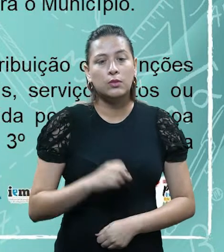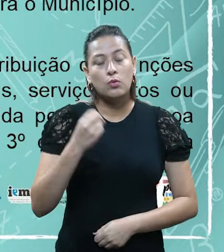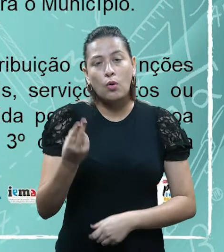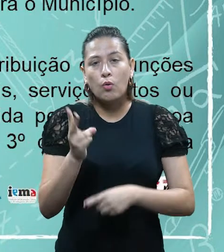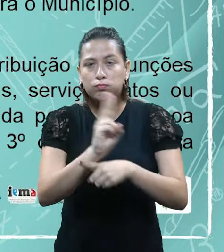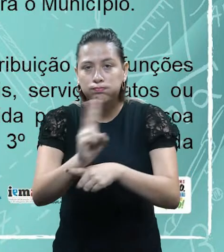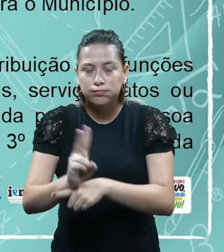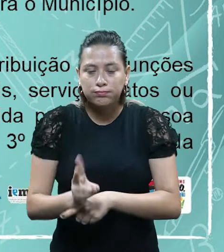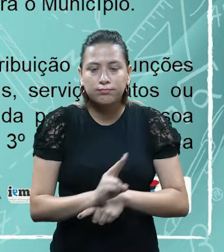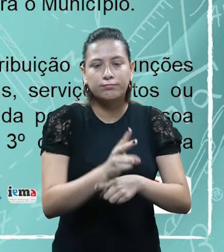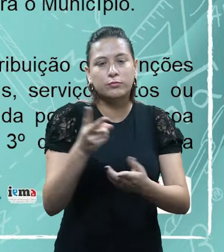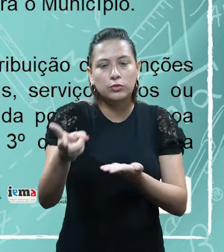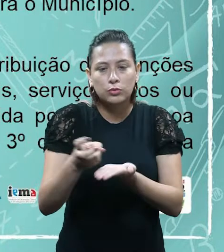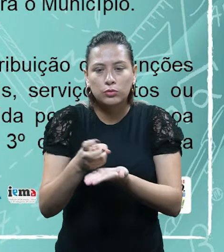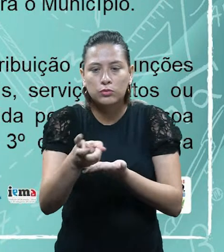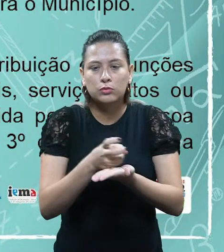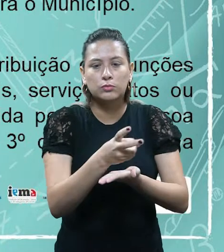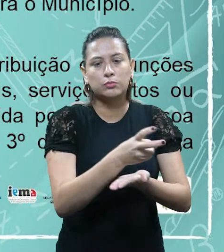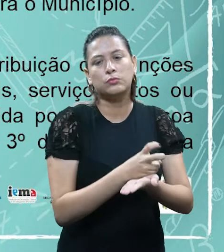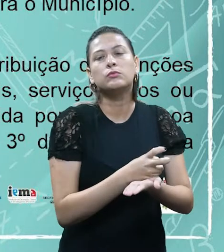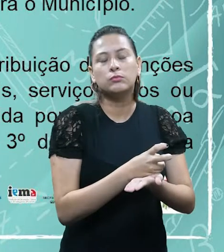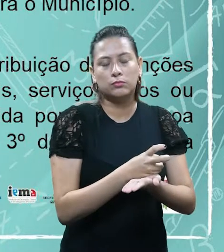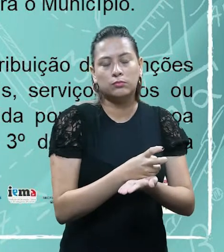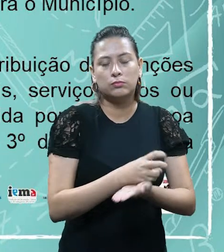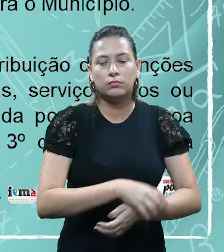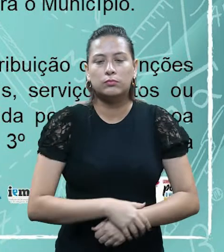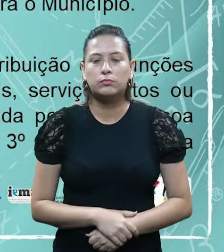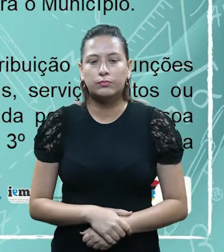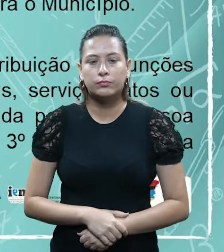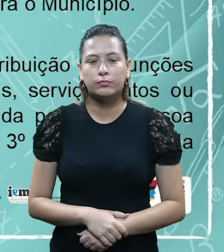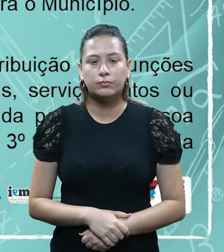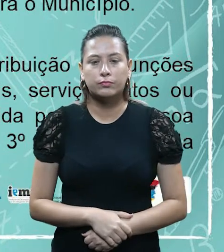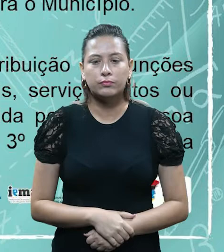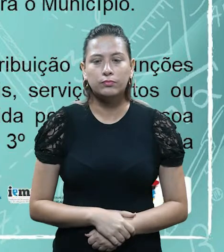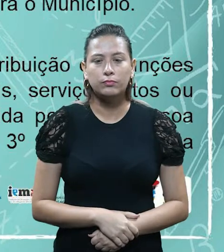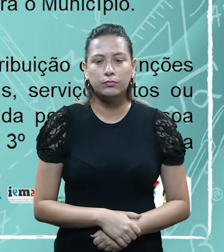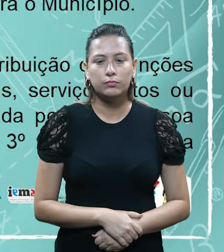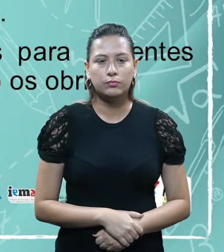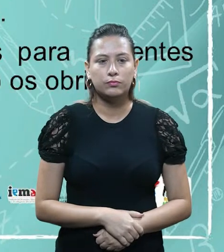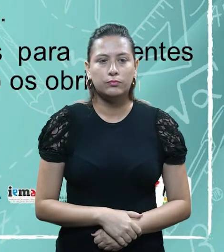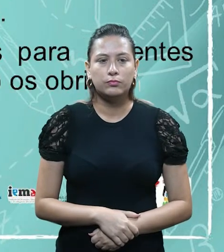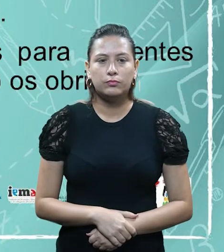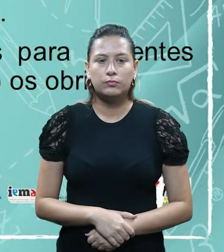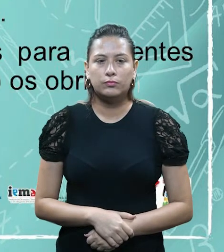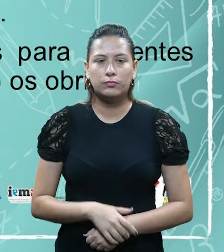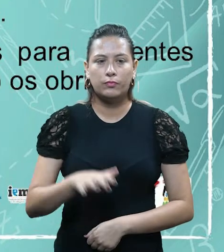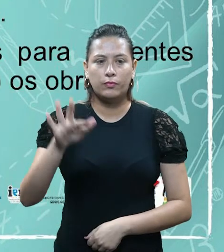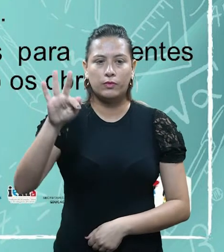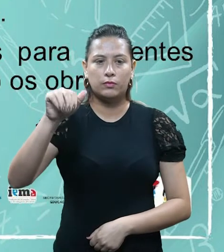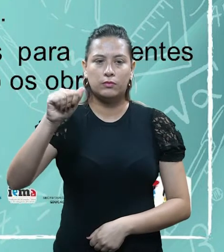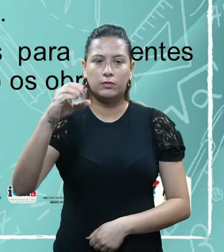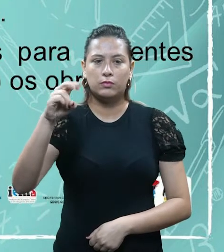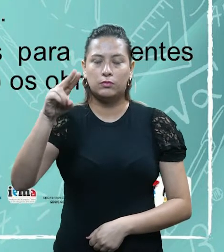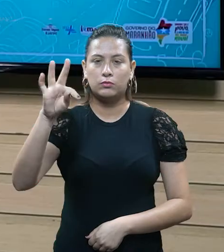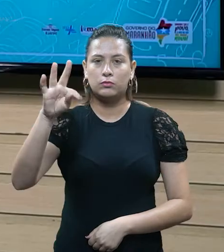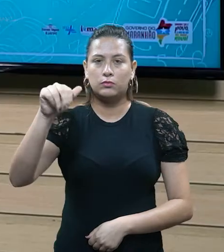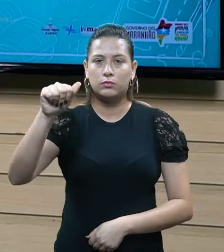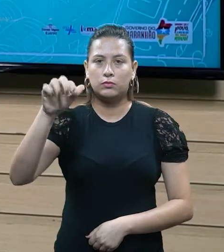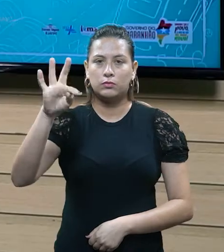Então, de fato, ela é indelegável, essa competência, né, tributária. Facultatividade.